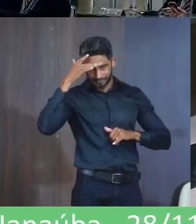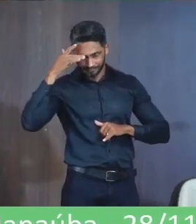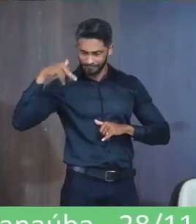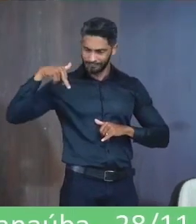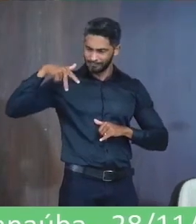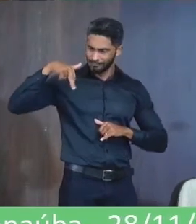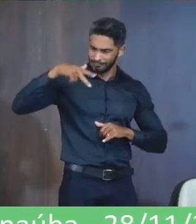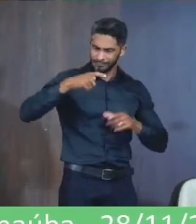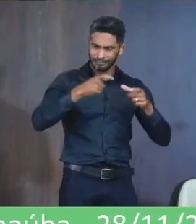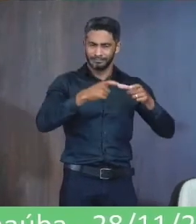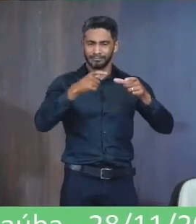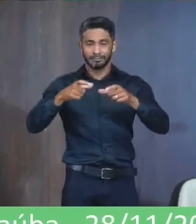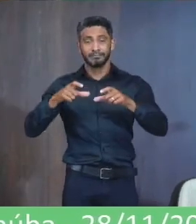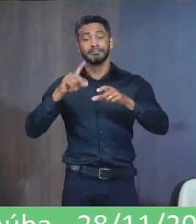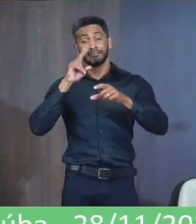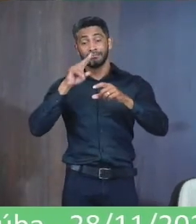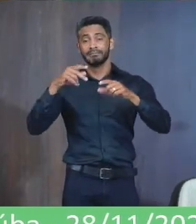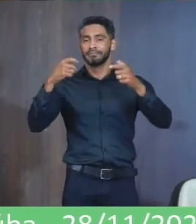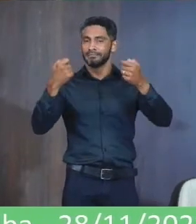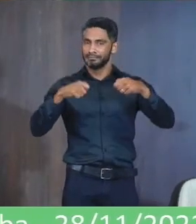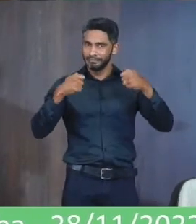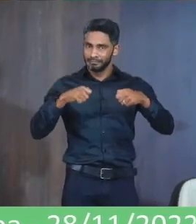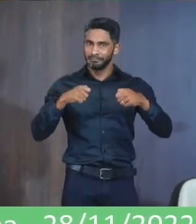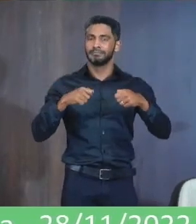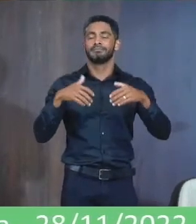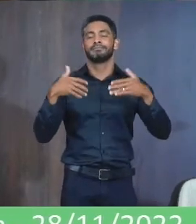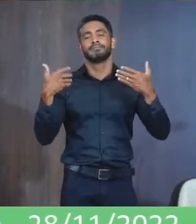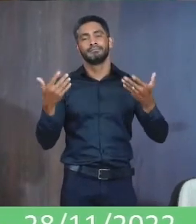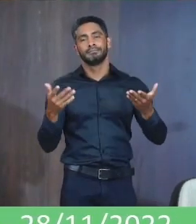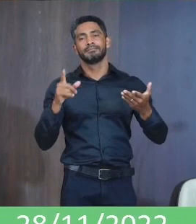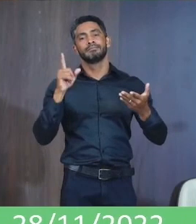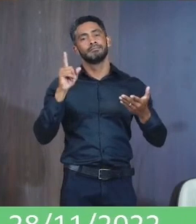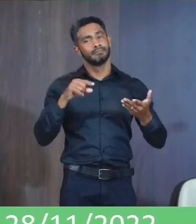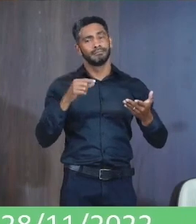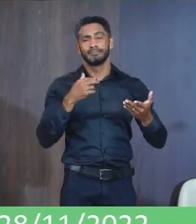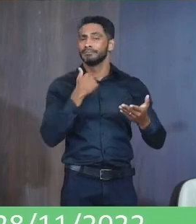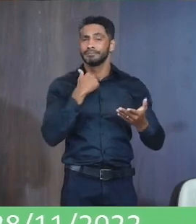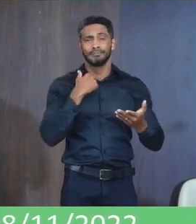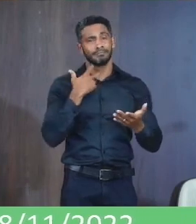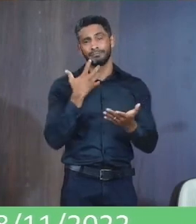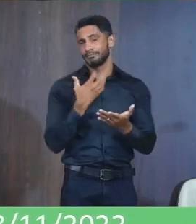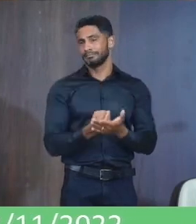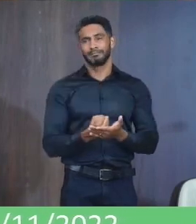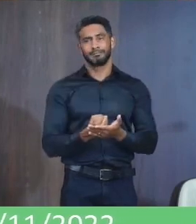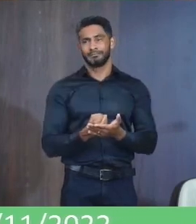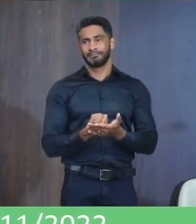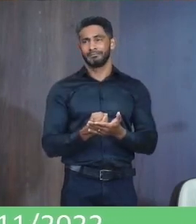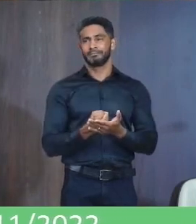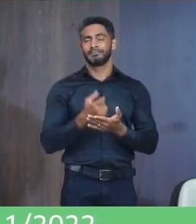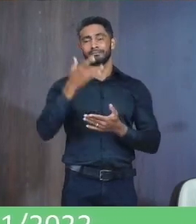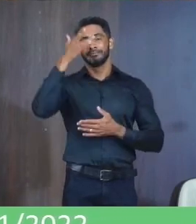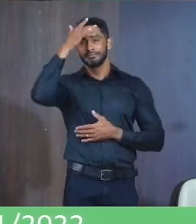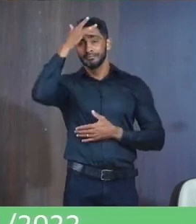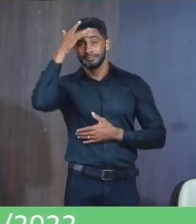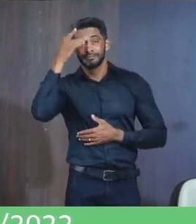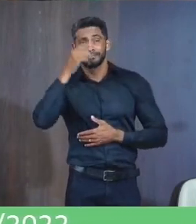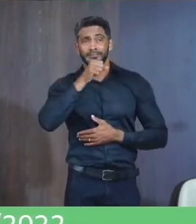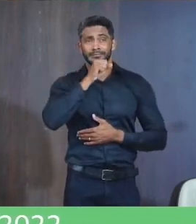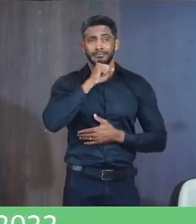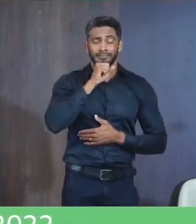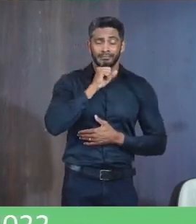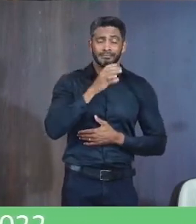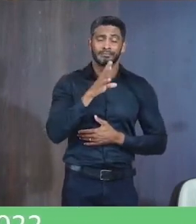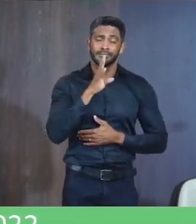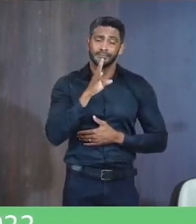Pelos bairros E a gente vê A necessidade E essa situação É inadmissível Como eu coloquei aqui Pessoas idosas Que quem